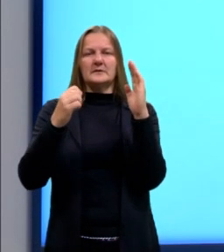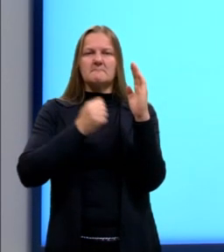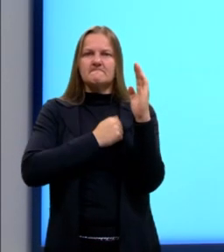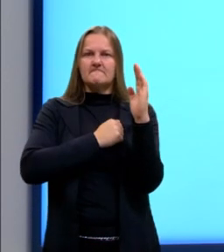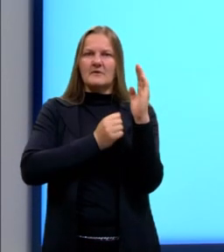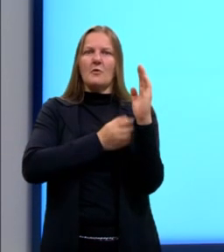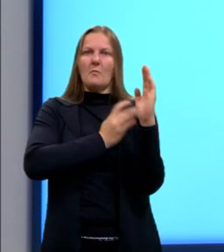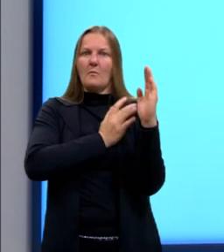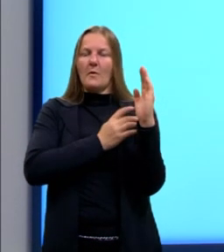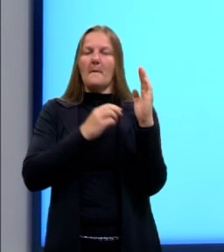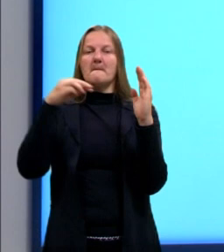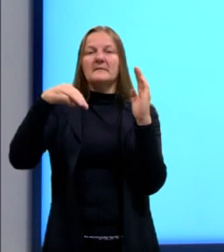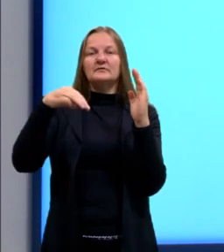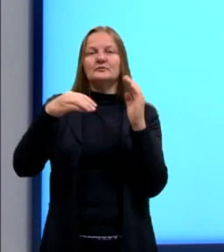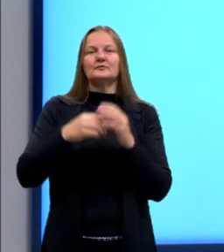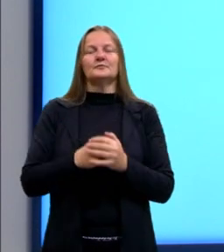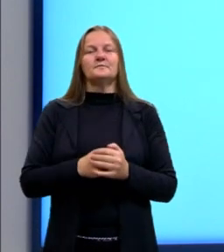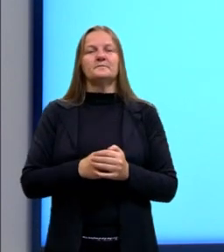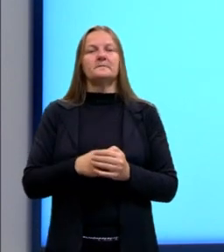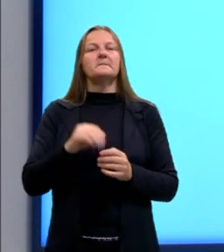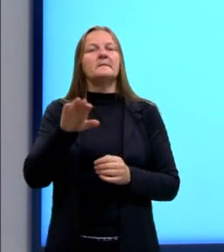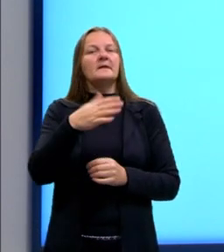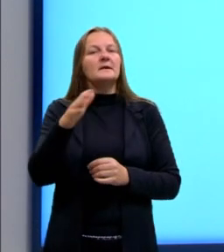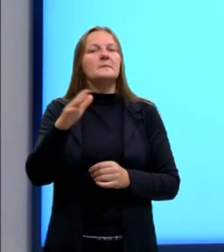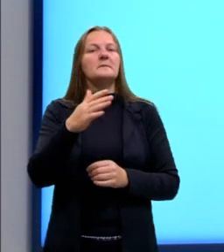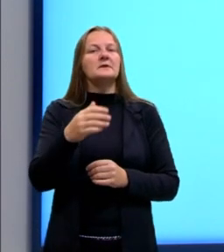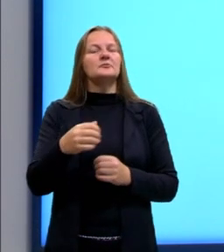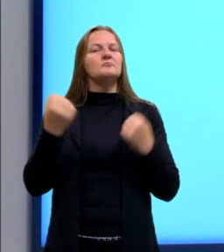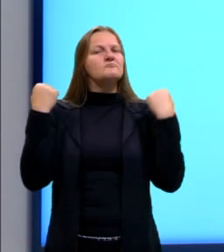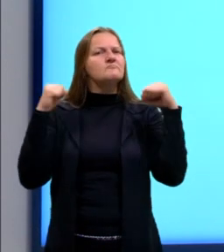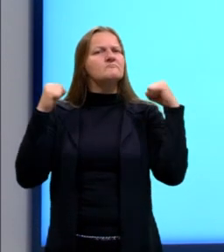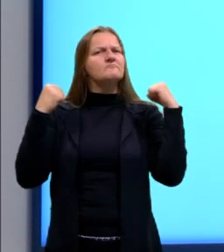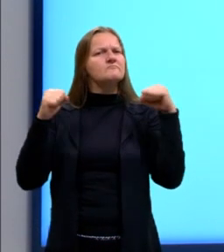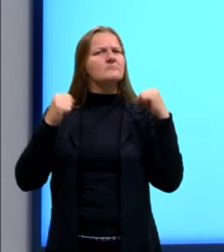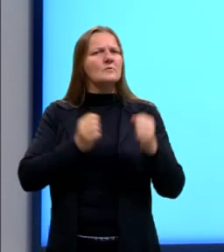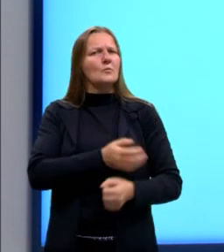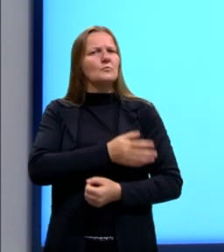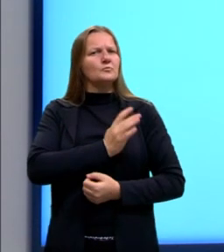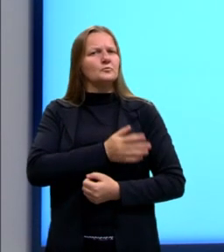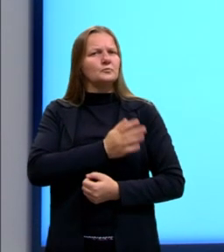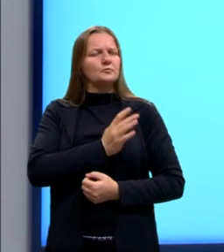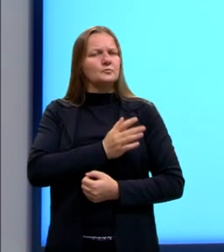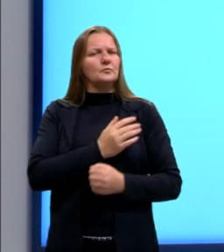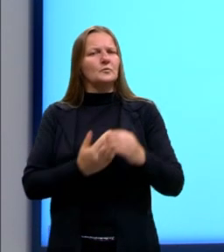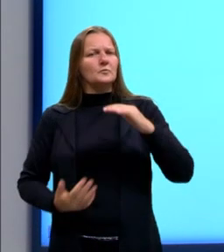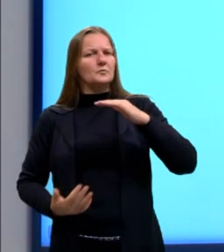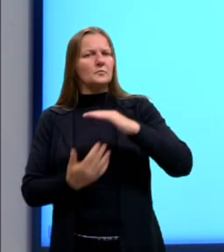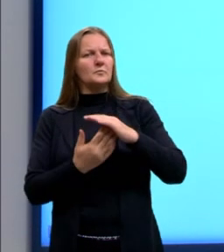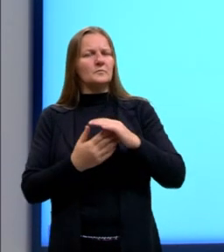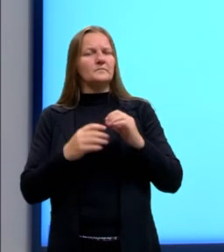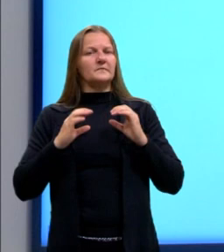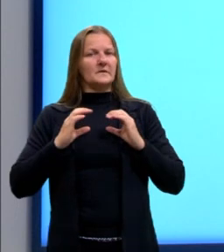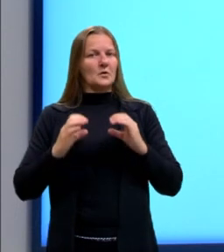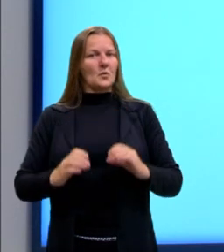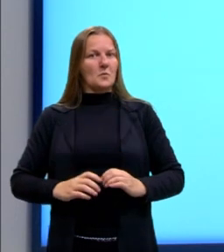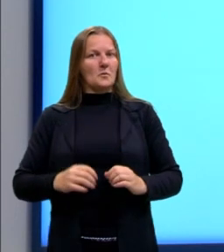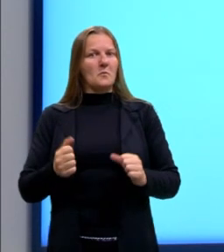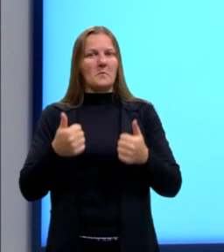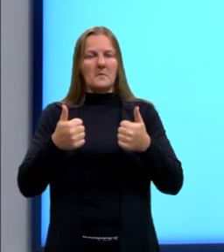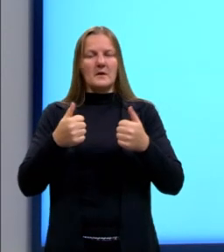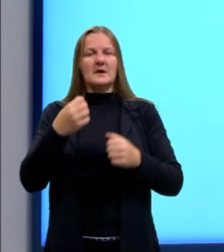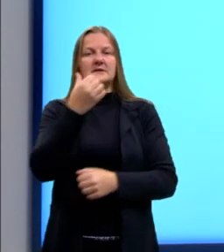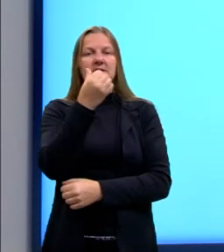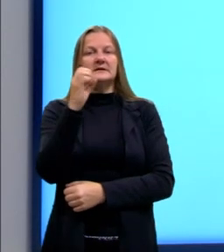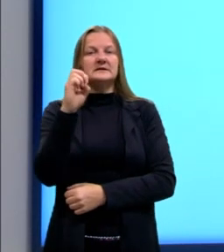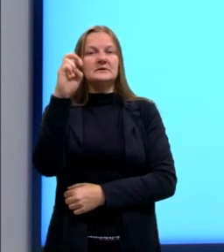Sabe-se que a faixa aeróbica ideal para o ganho de condicionamento físico é entre 65